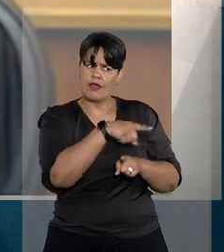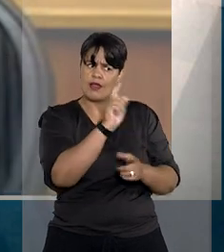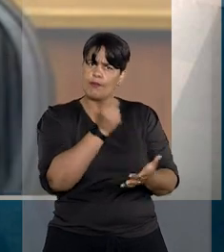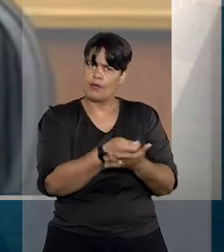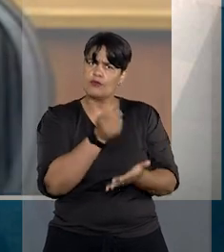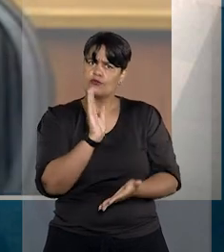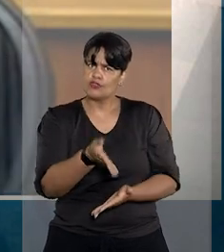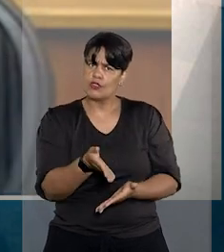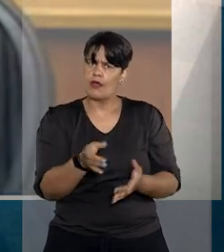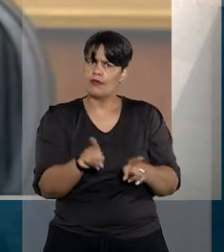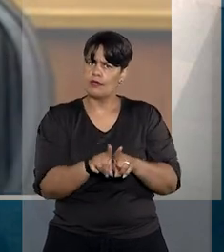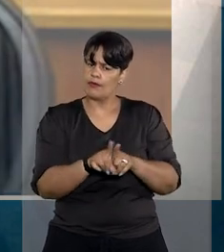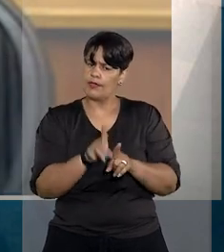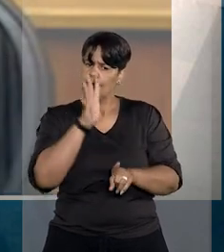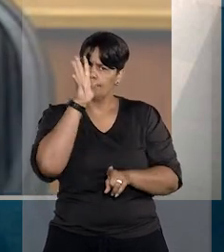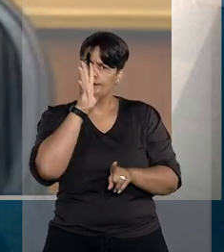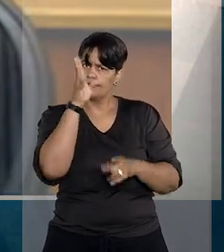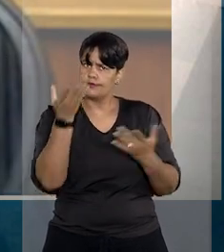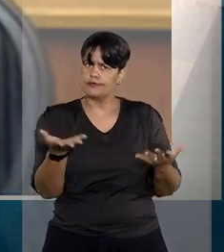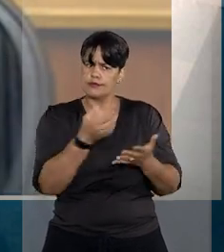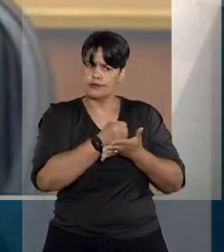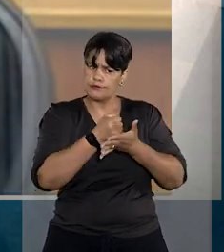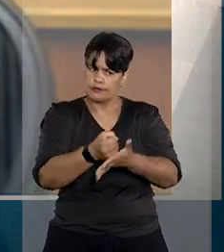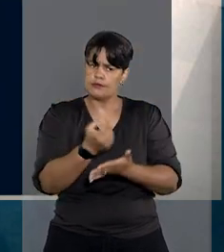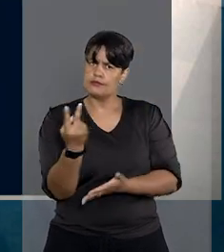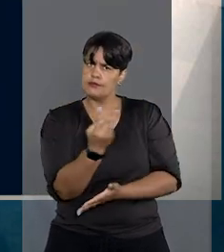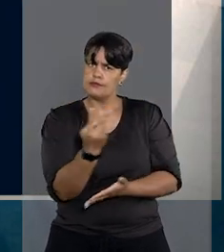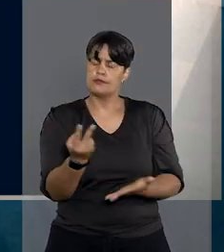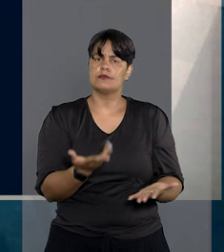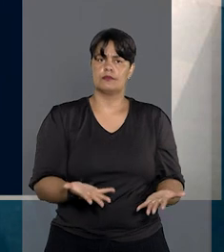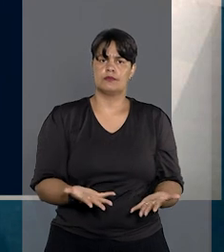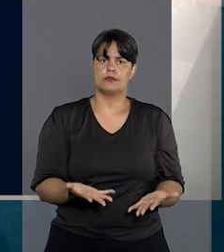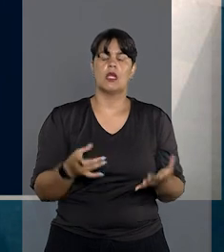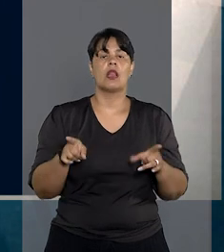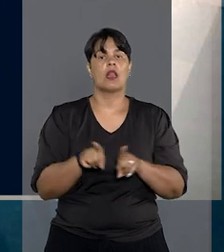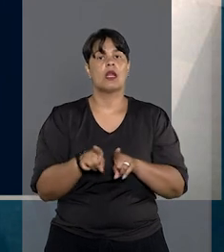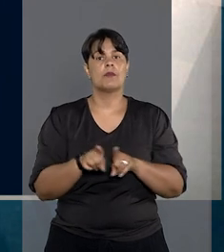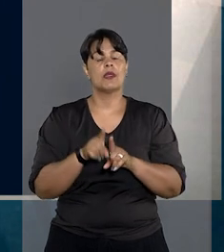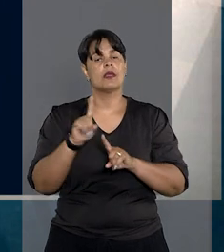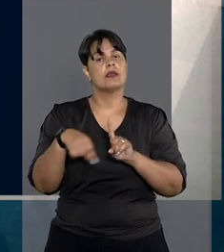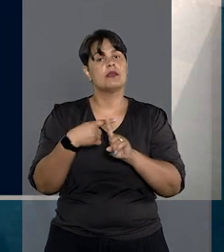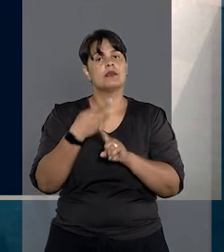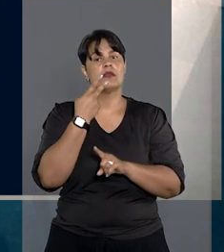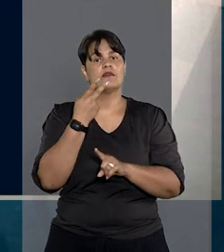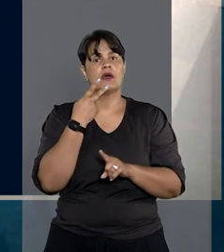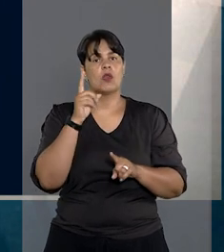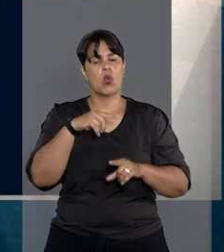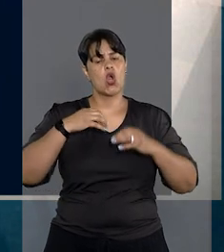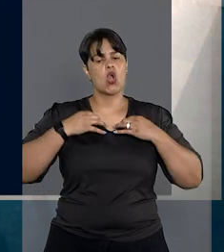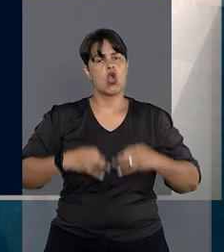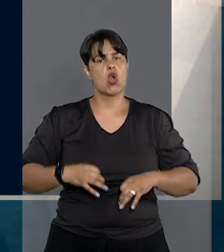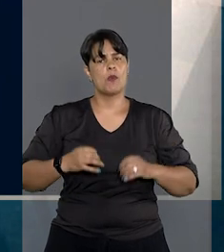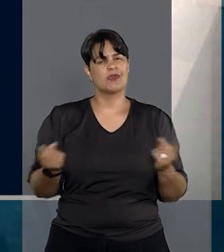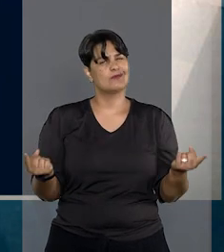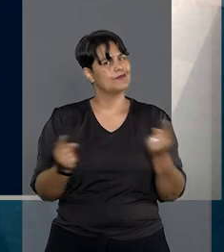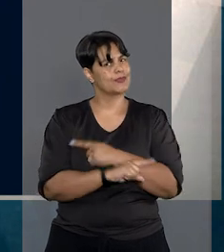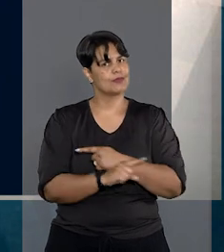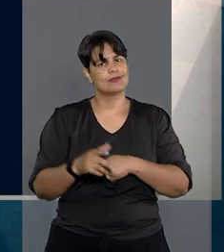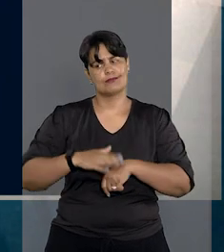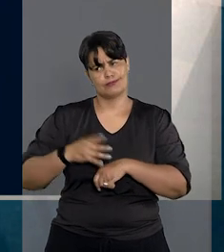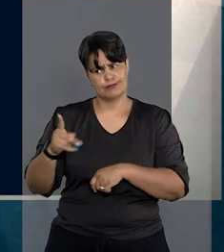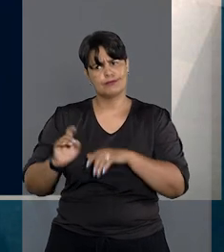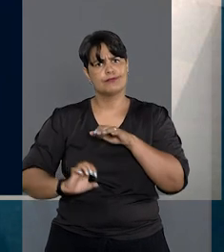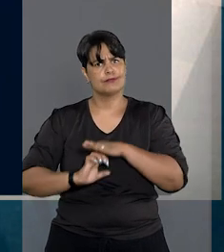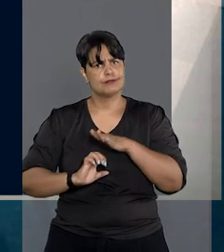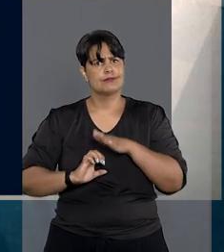afrontou os deveres de cooperação e de solidariedade. Além disso, a ministra acrescentou que houve um comportamento contraditório